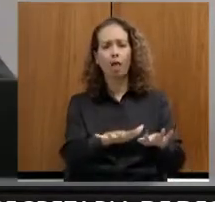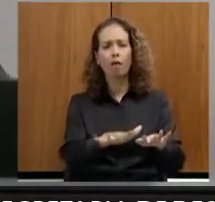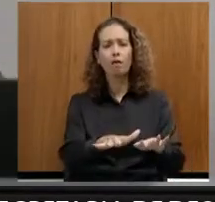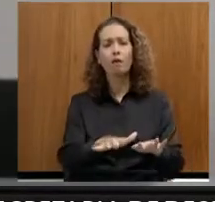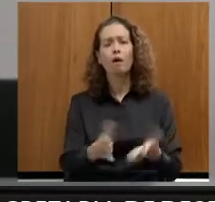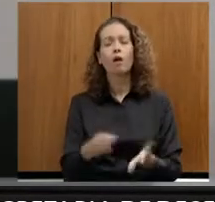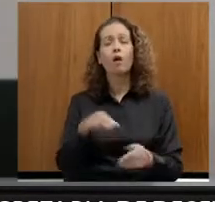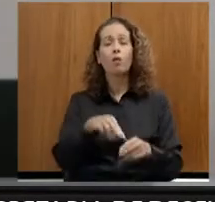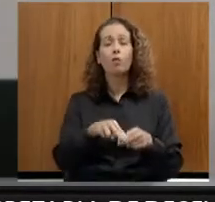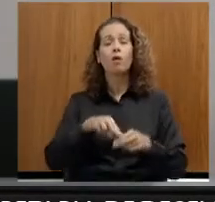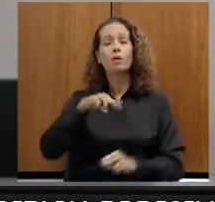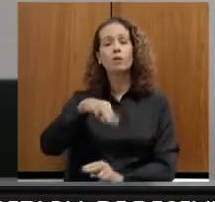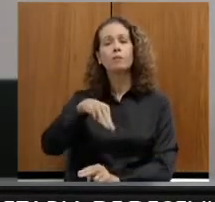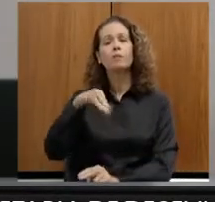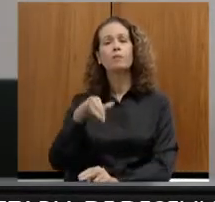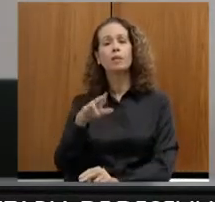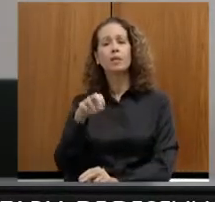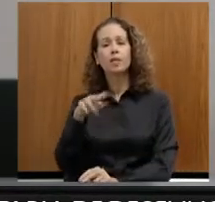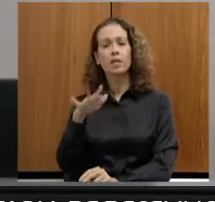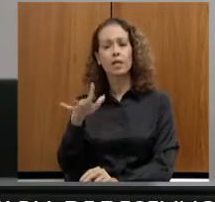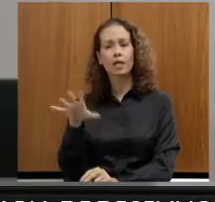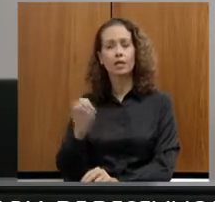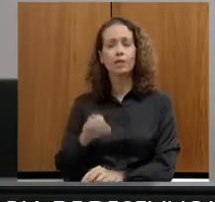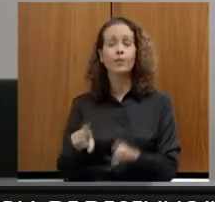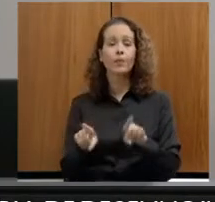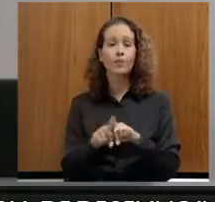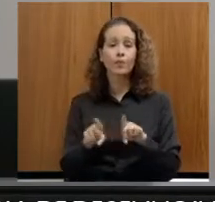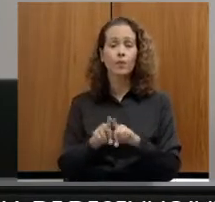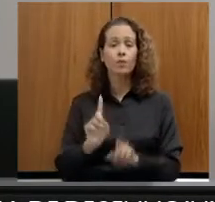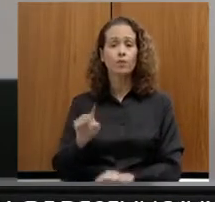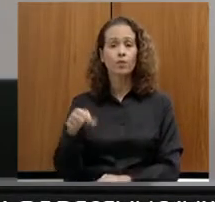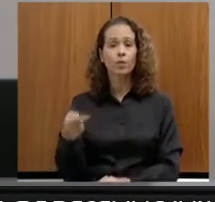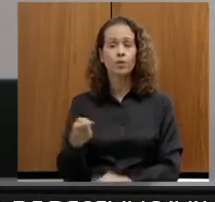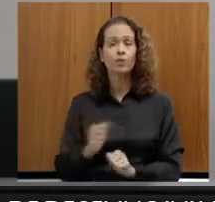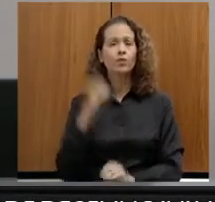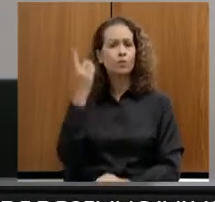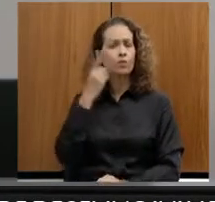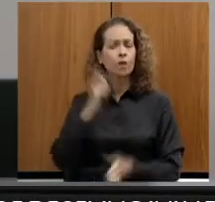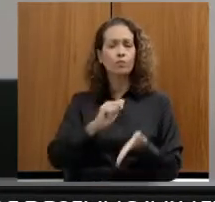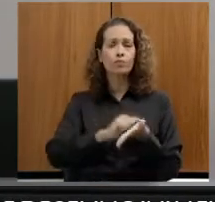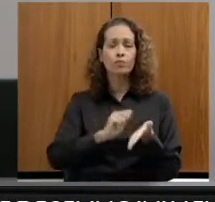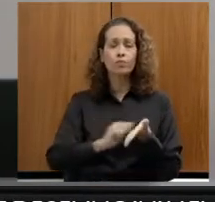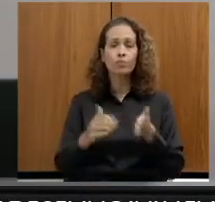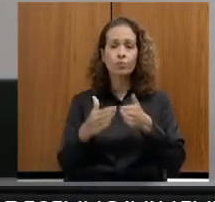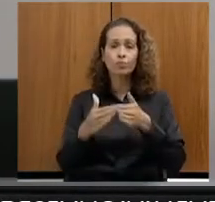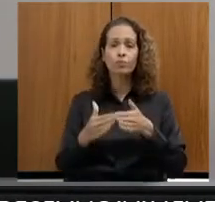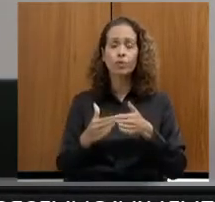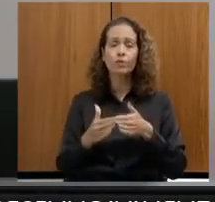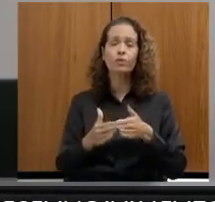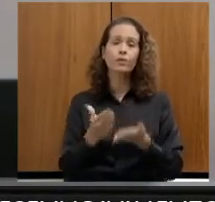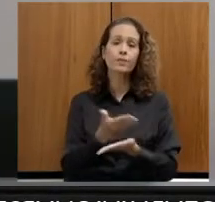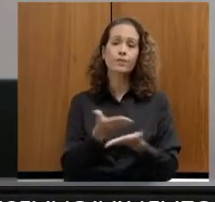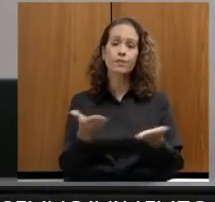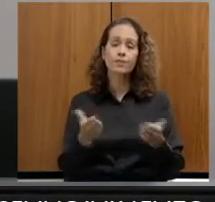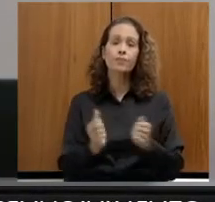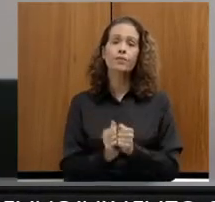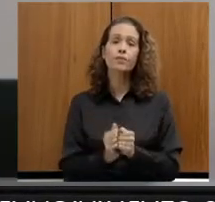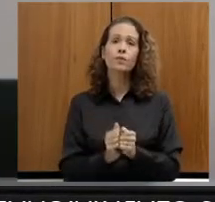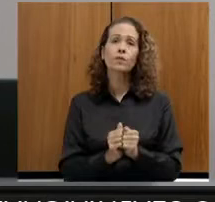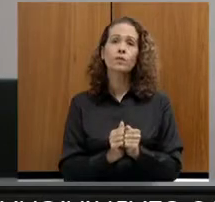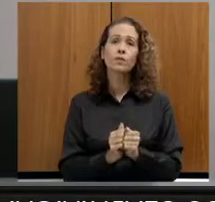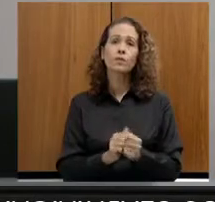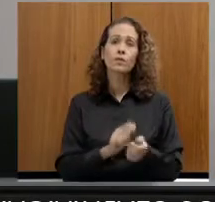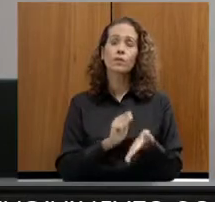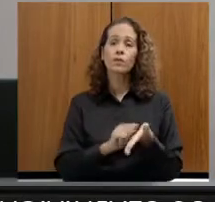Requerimento 11062. 2021. O deputado que ele subscreve requer a vossa excelência nos termos do artigo